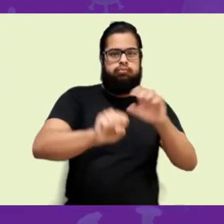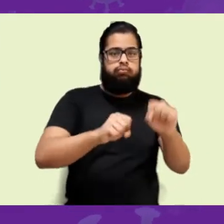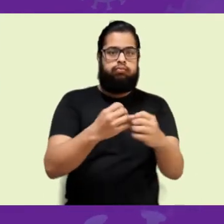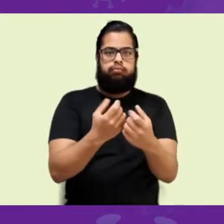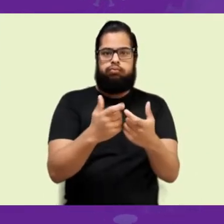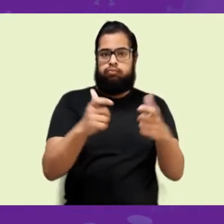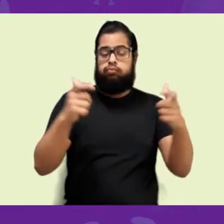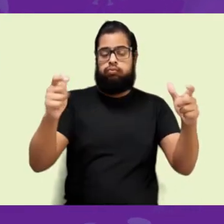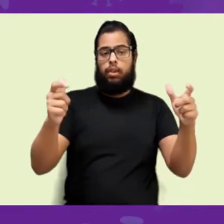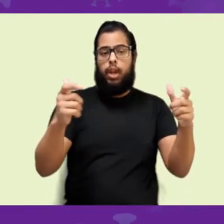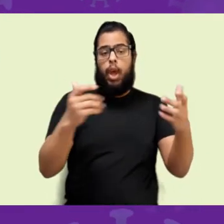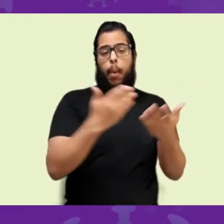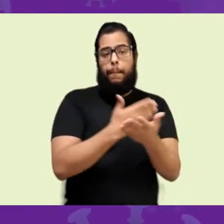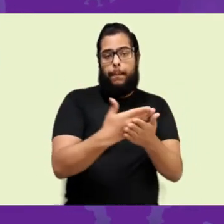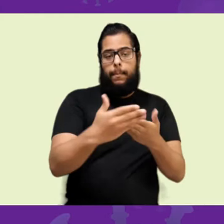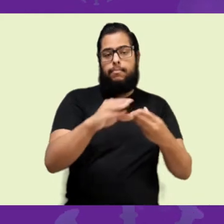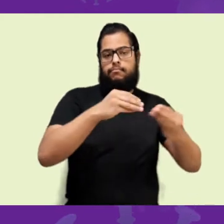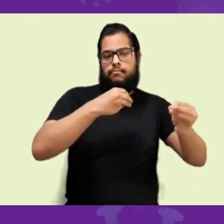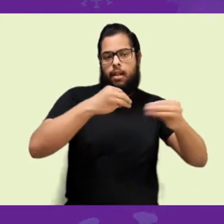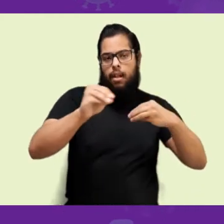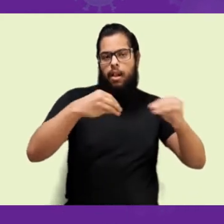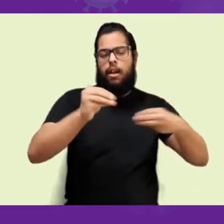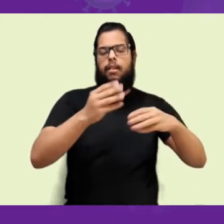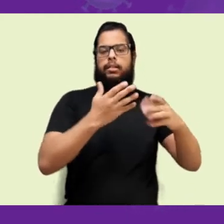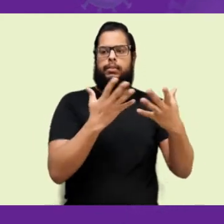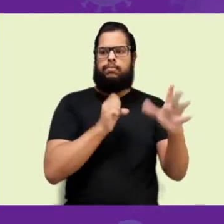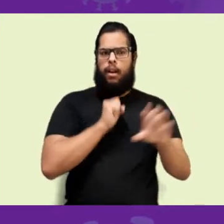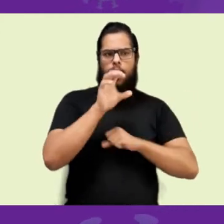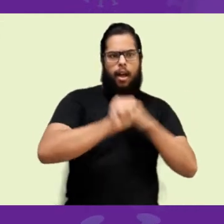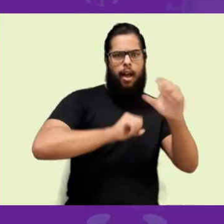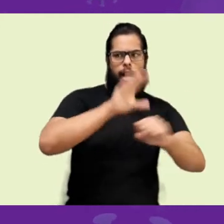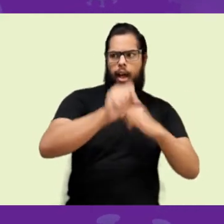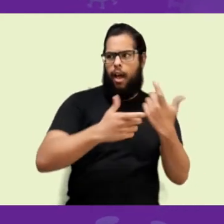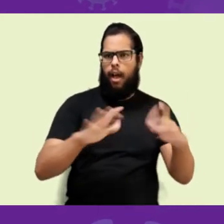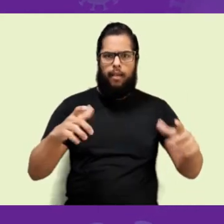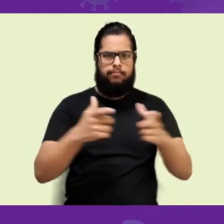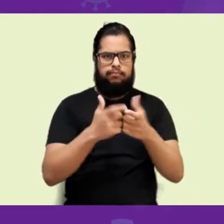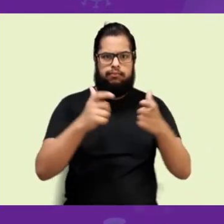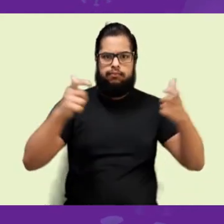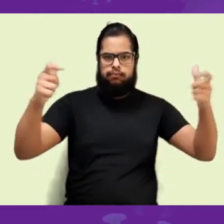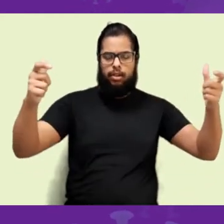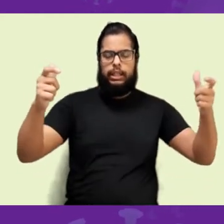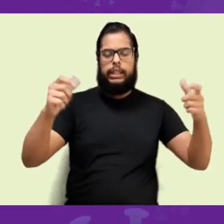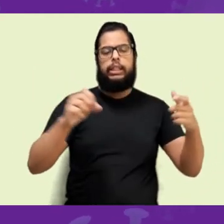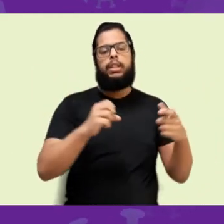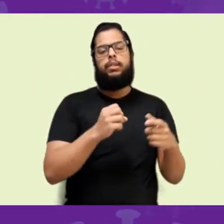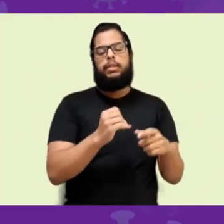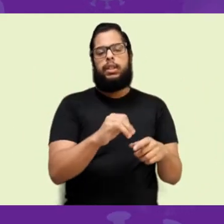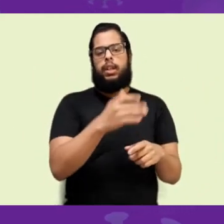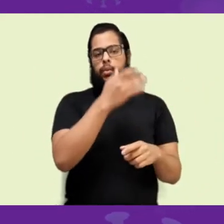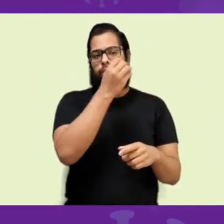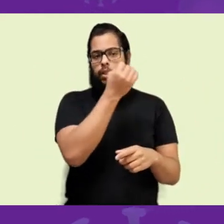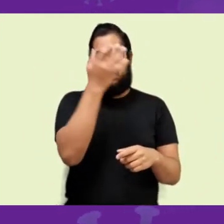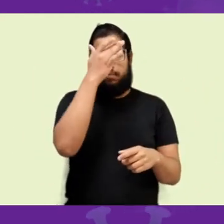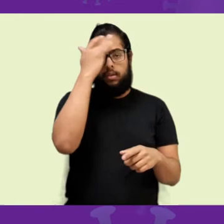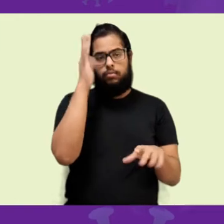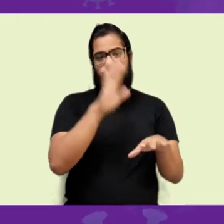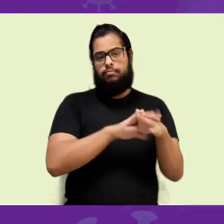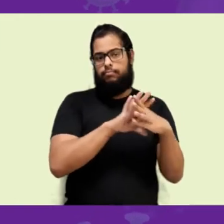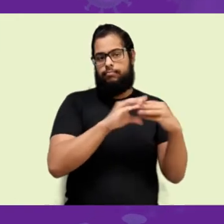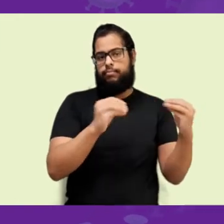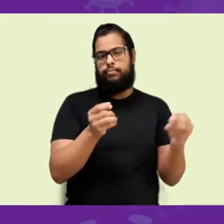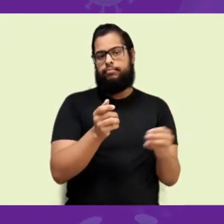pessoas não imunizadas for muito grande e se as medidas de controle no segundo momento da epidemia forem mais frouxas,